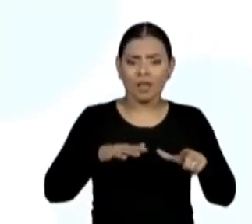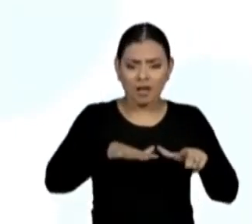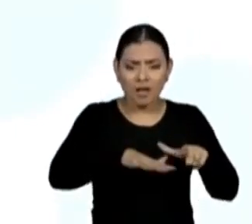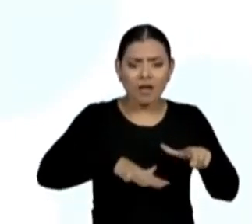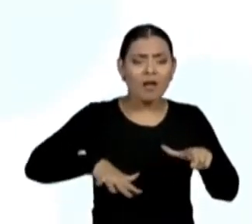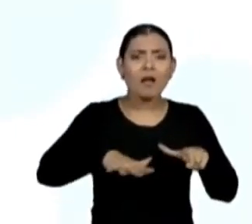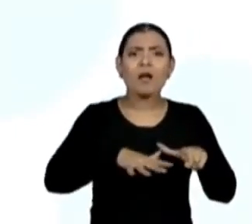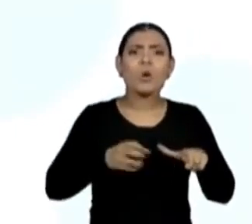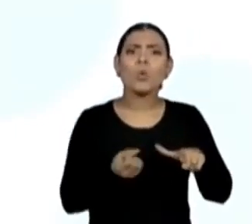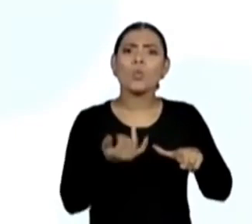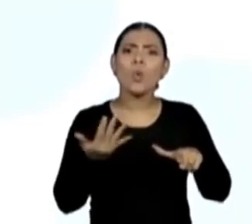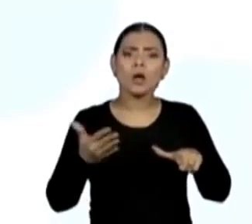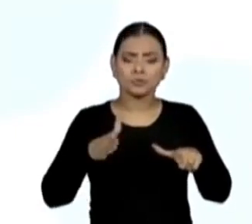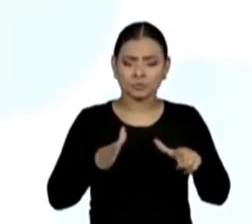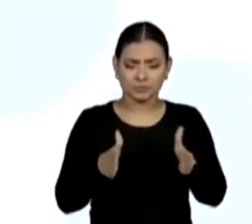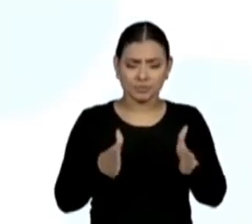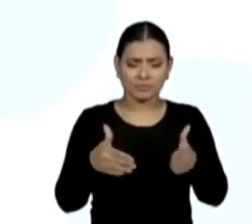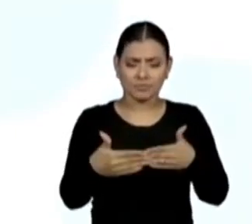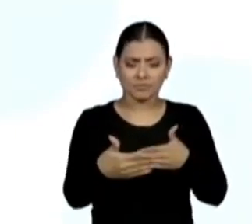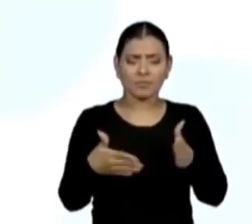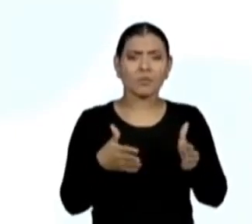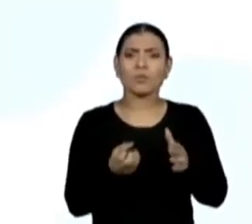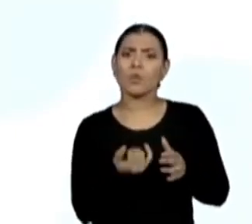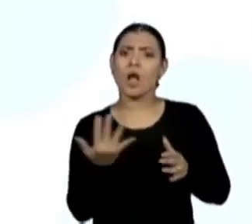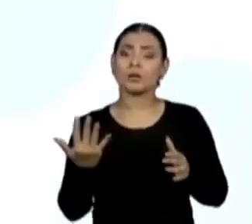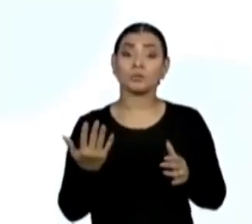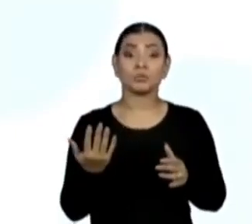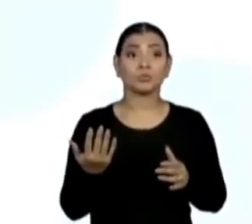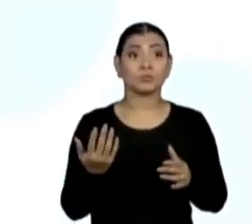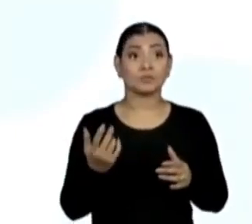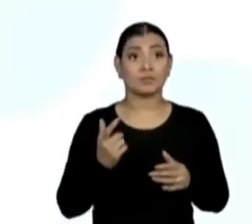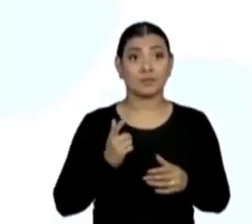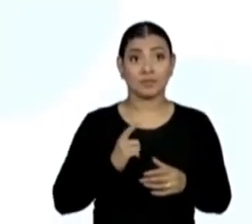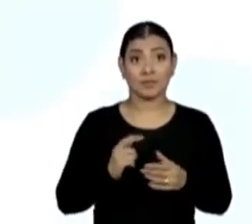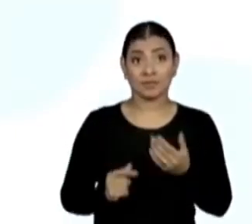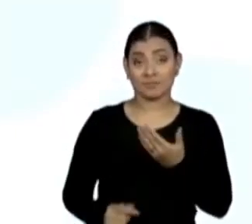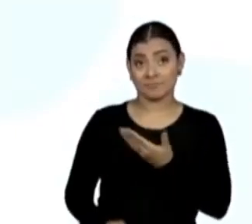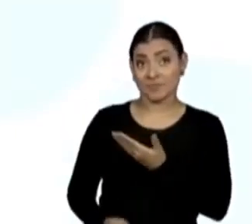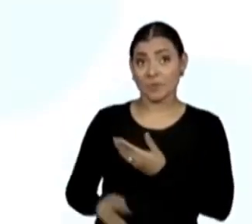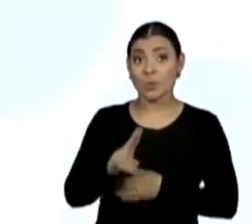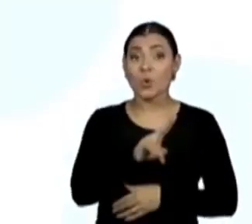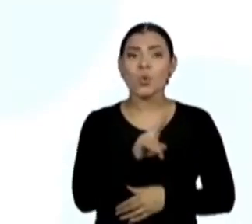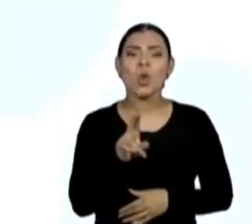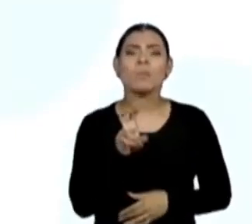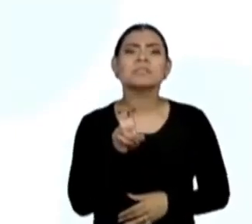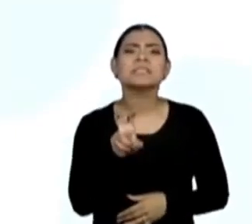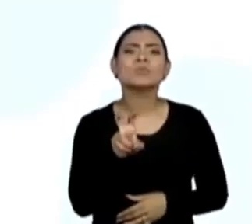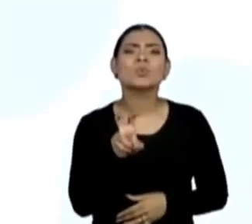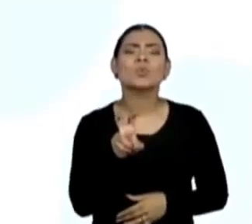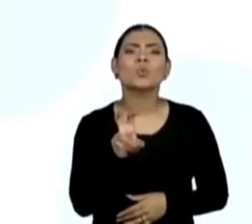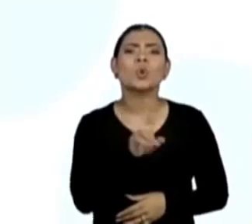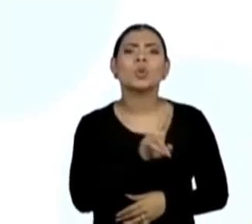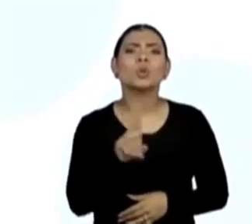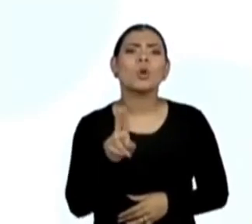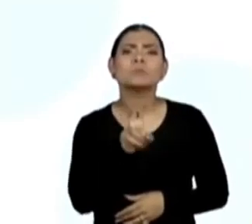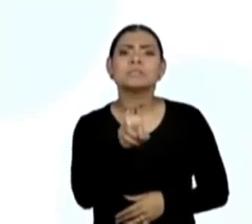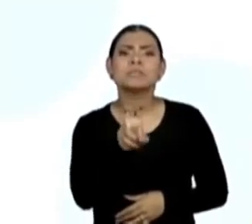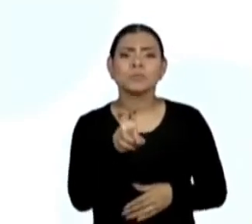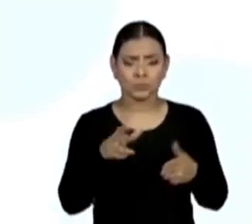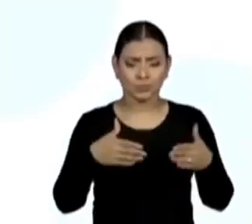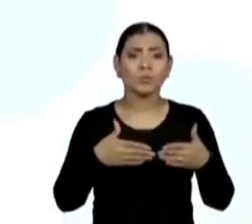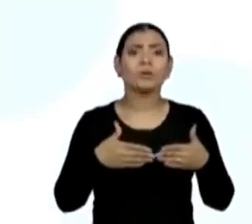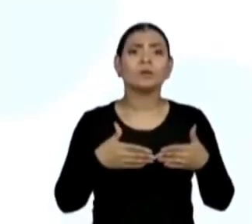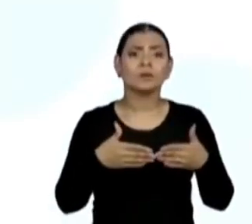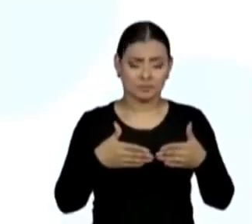tem cinco lados, então, como se chama uma base, tem um polígono que tem cinco lados, um